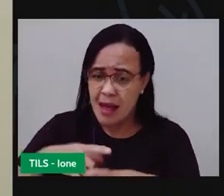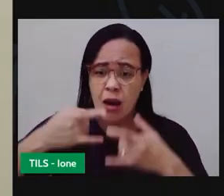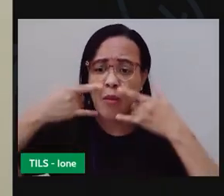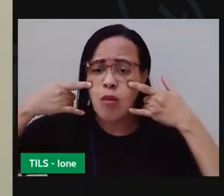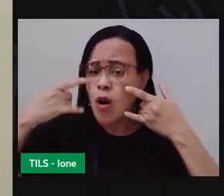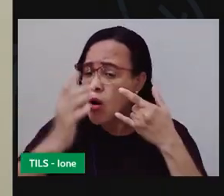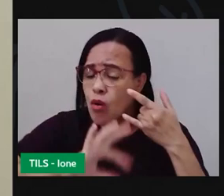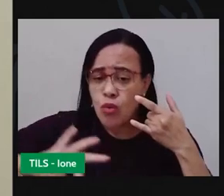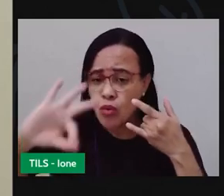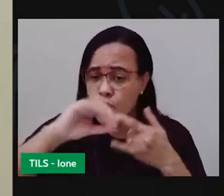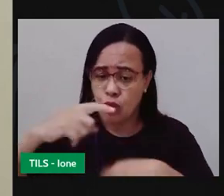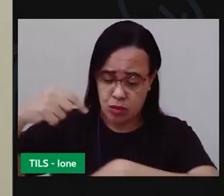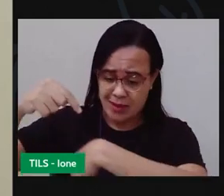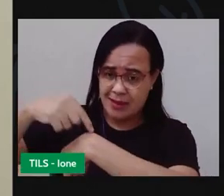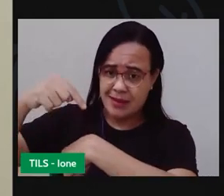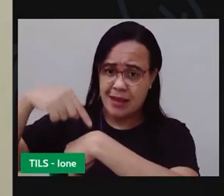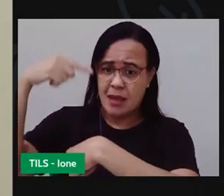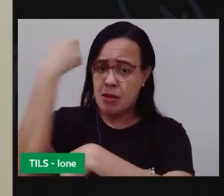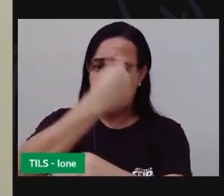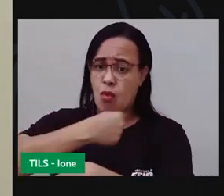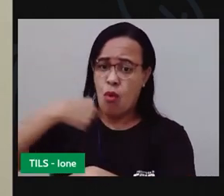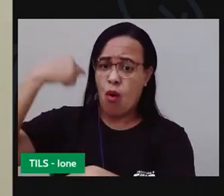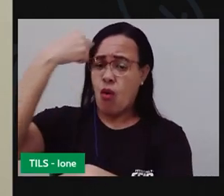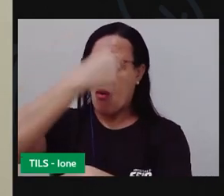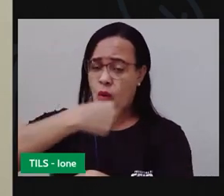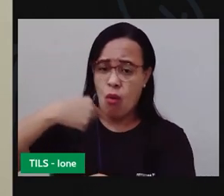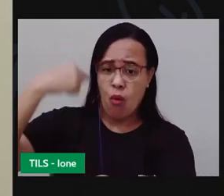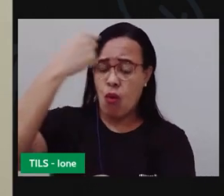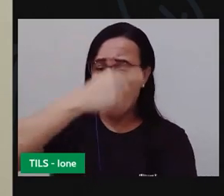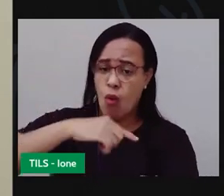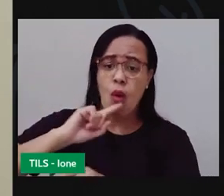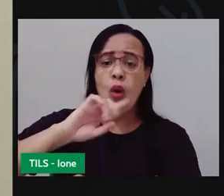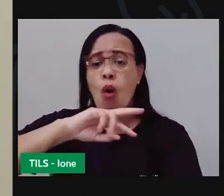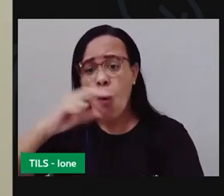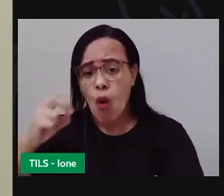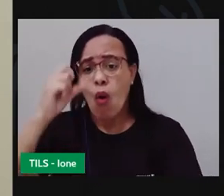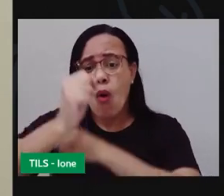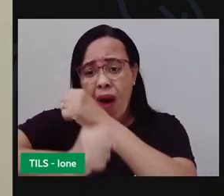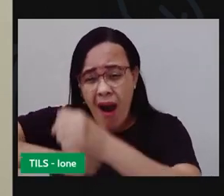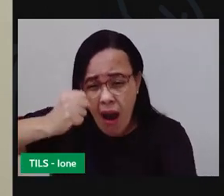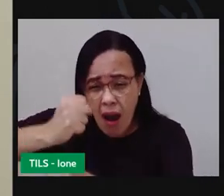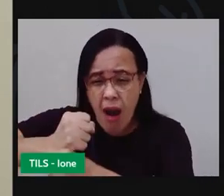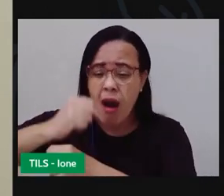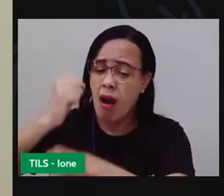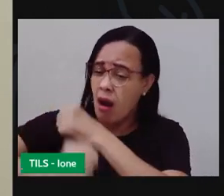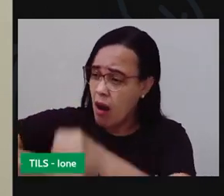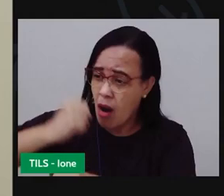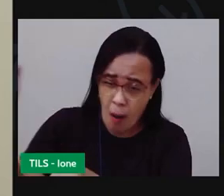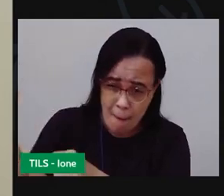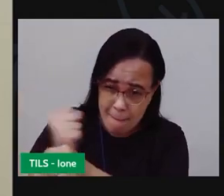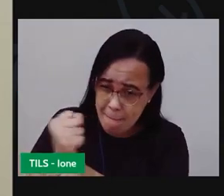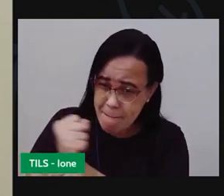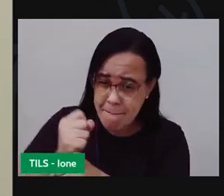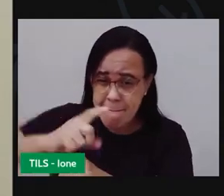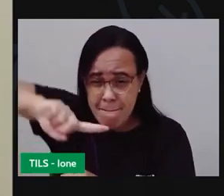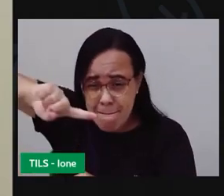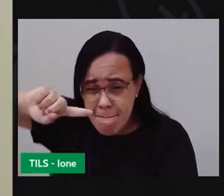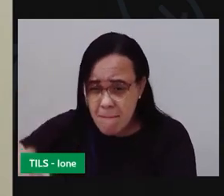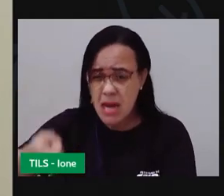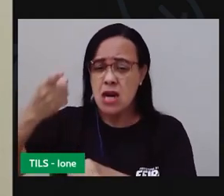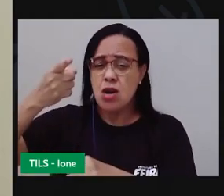tem um tempo diferente de decomposição. E tem materiais desses que levam até mil anos para